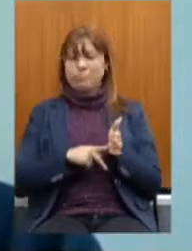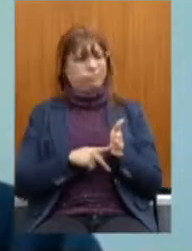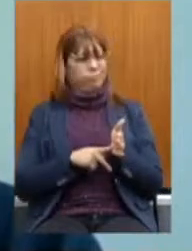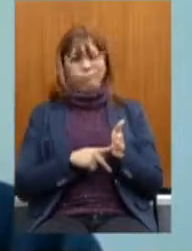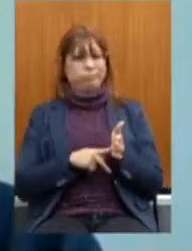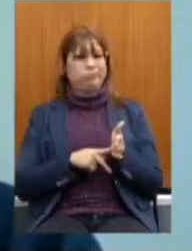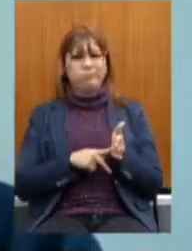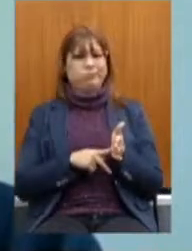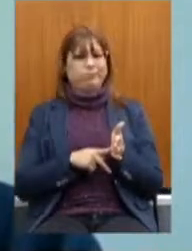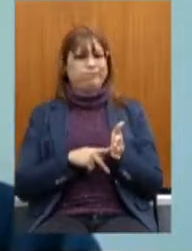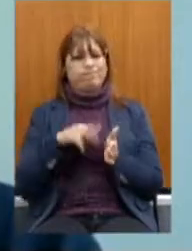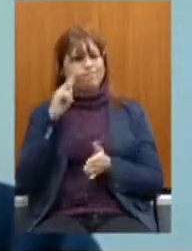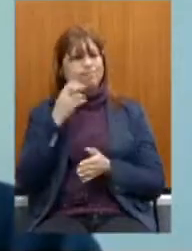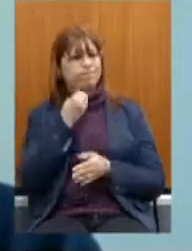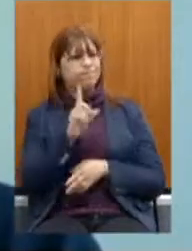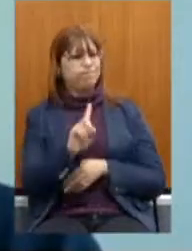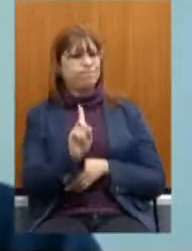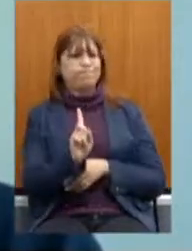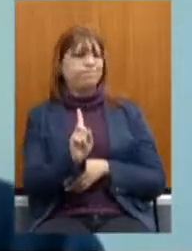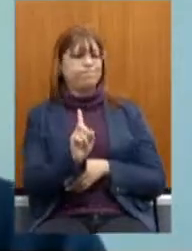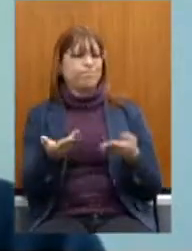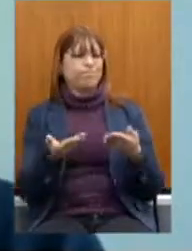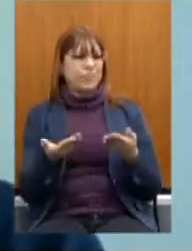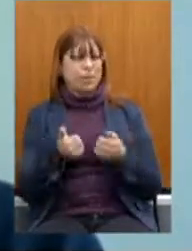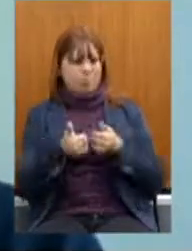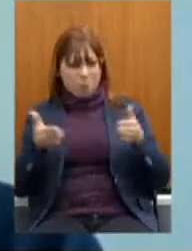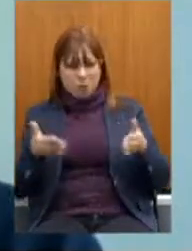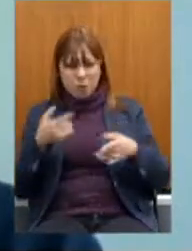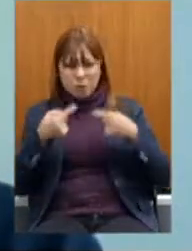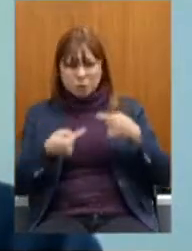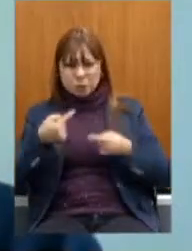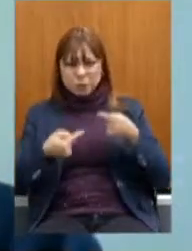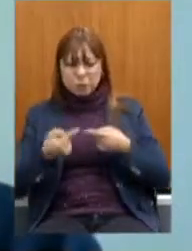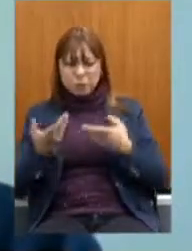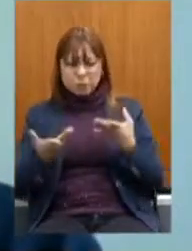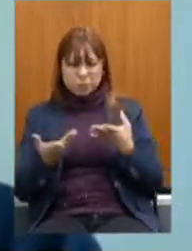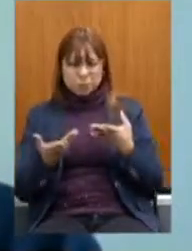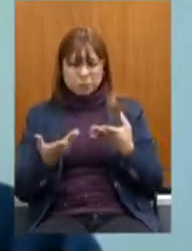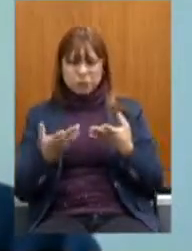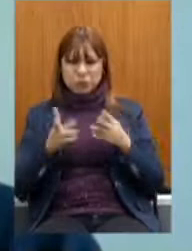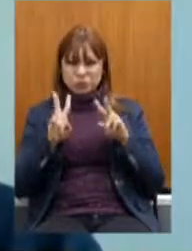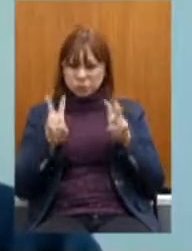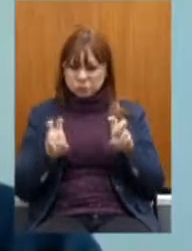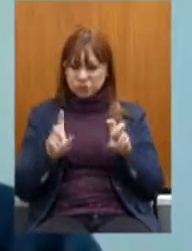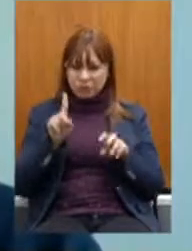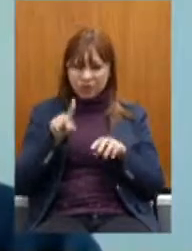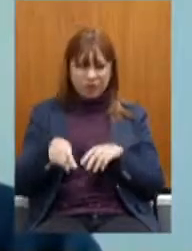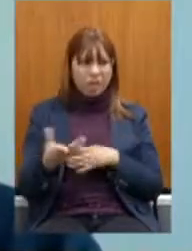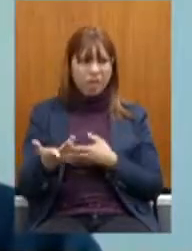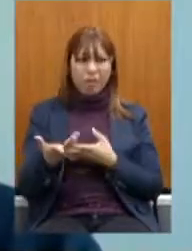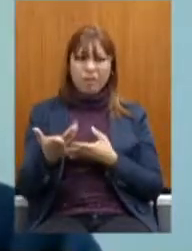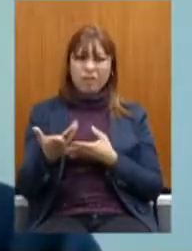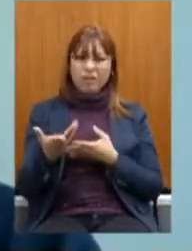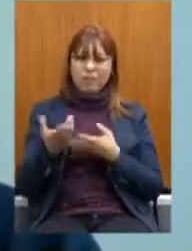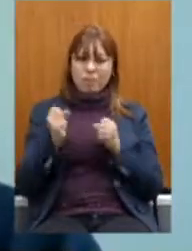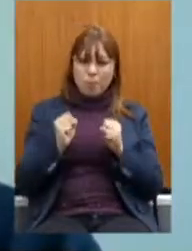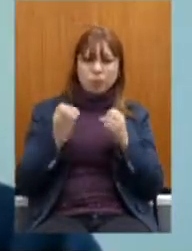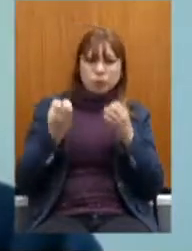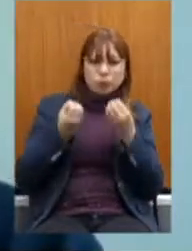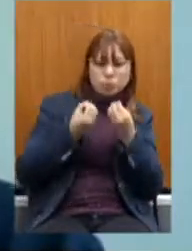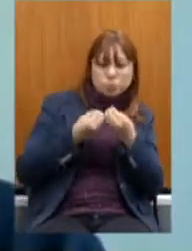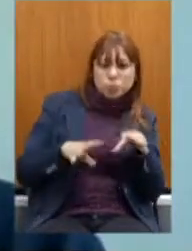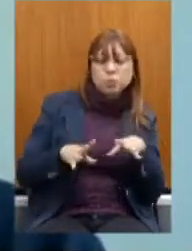olhos Uma abertura De discussão Que mexe Com a vida De vários servidores Do estado